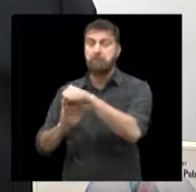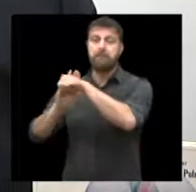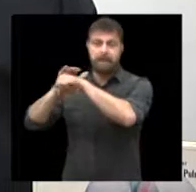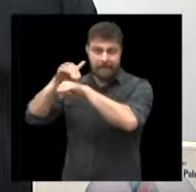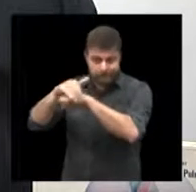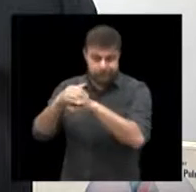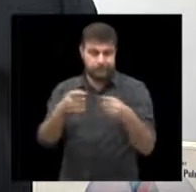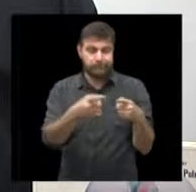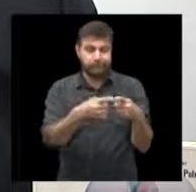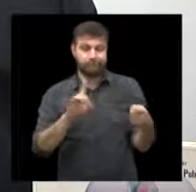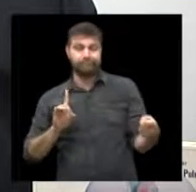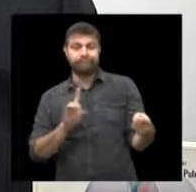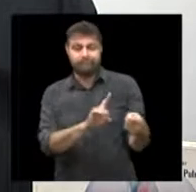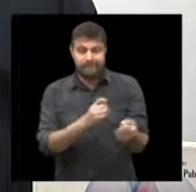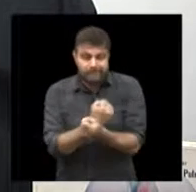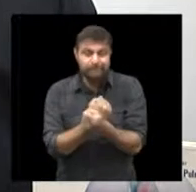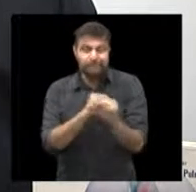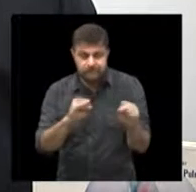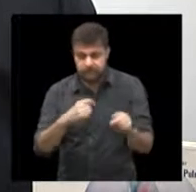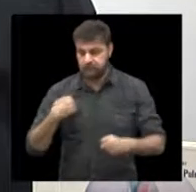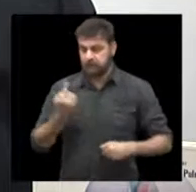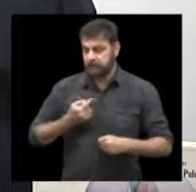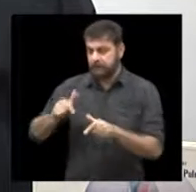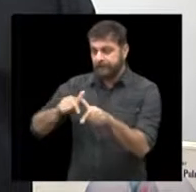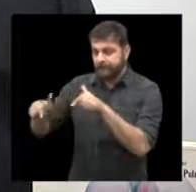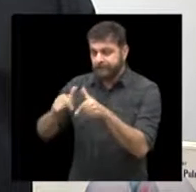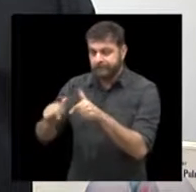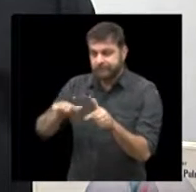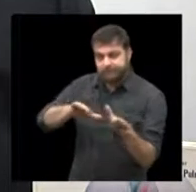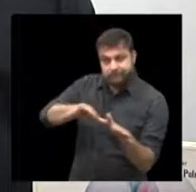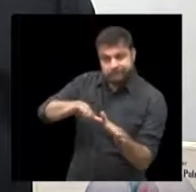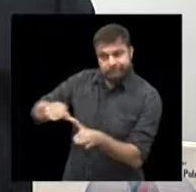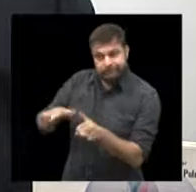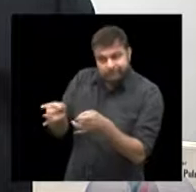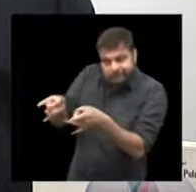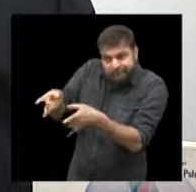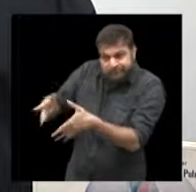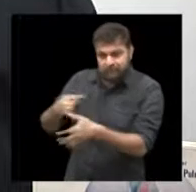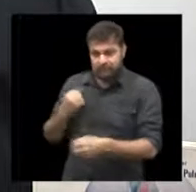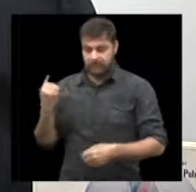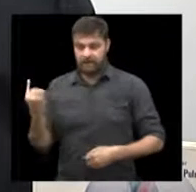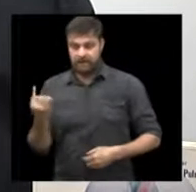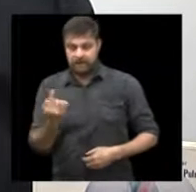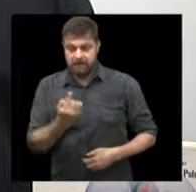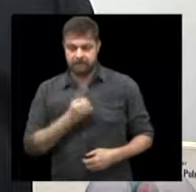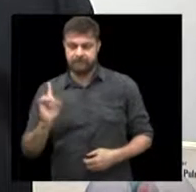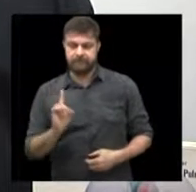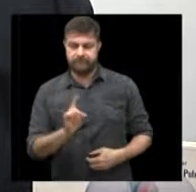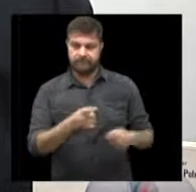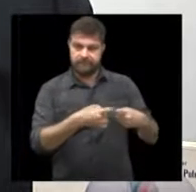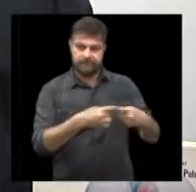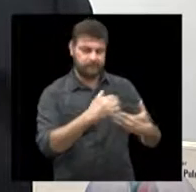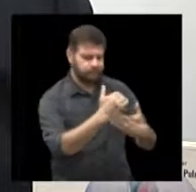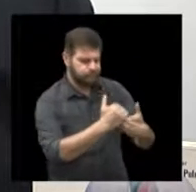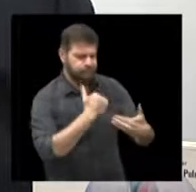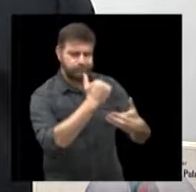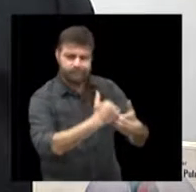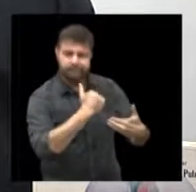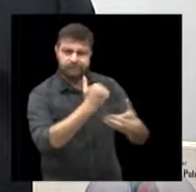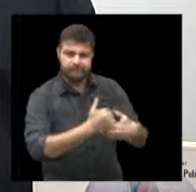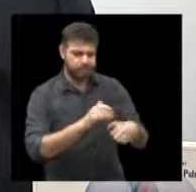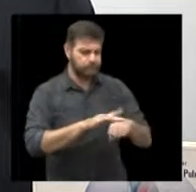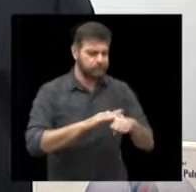E muitas vezes nós temos até que deixar o trabalho para poder ter apenas uma orientação com determinados